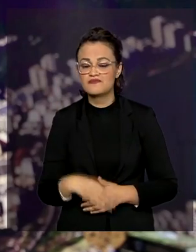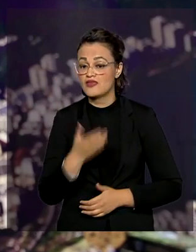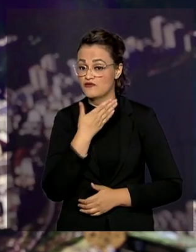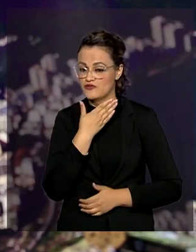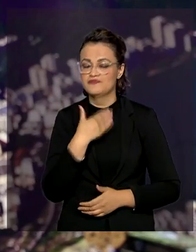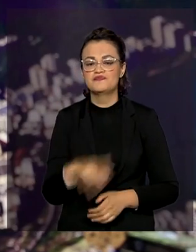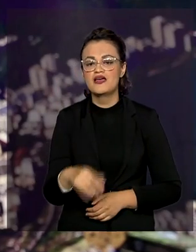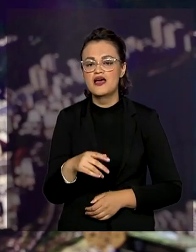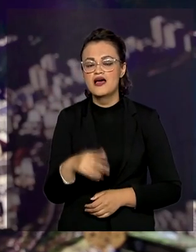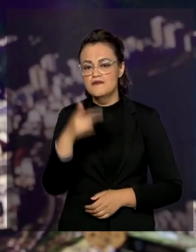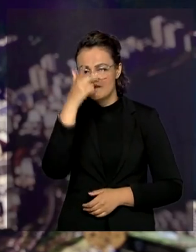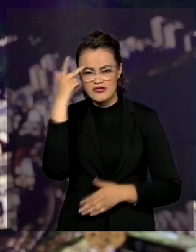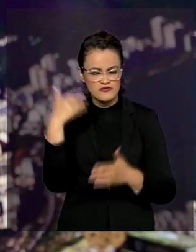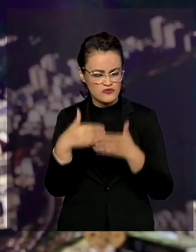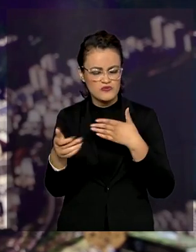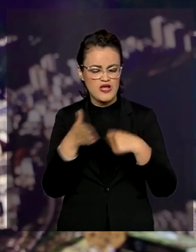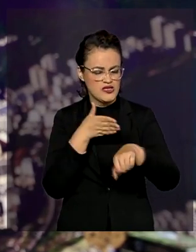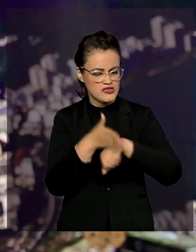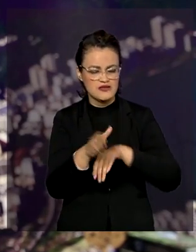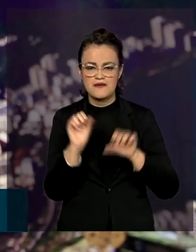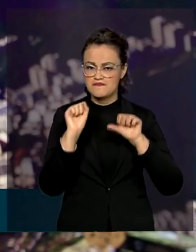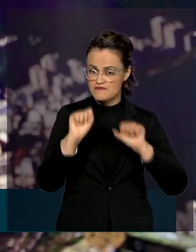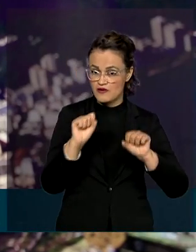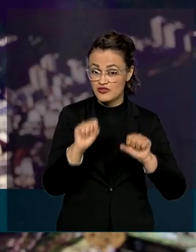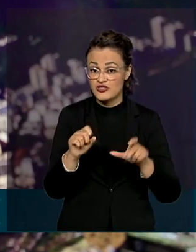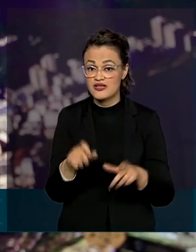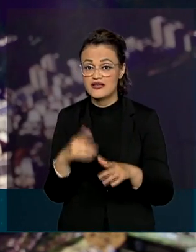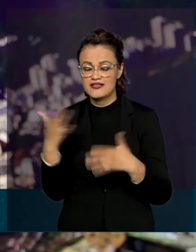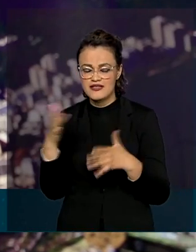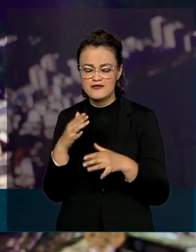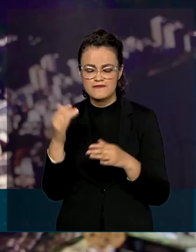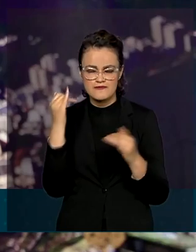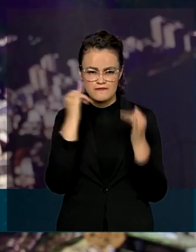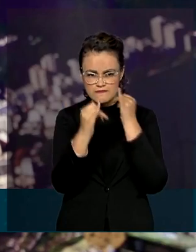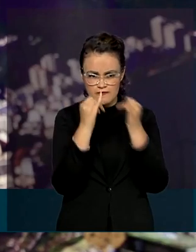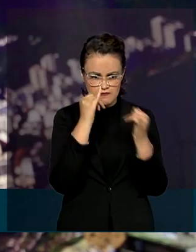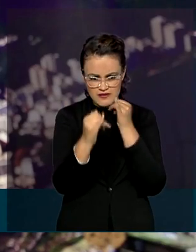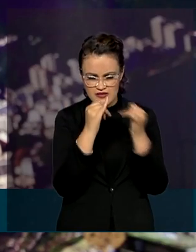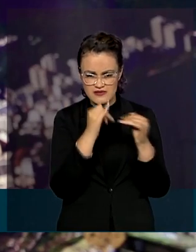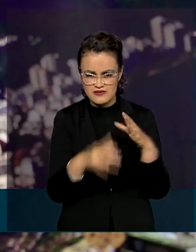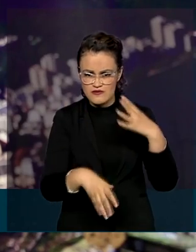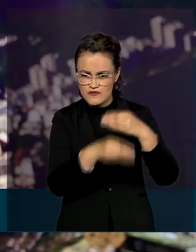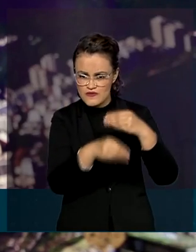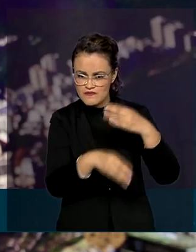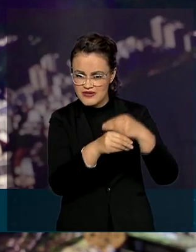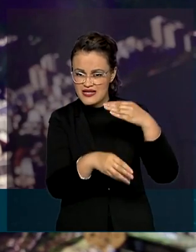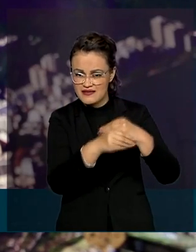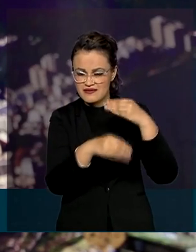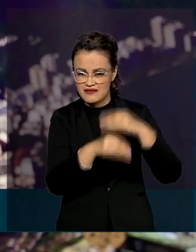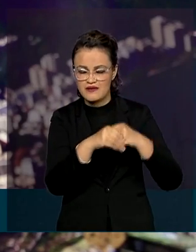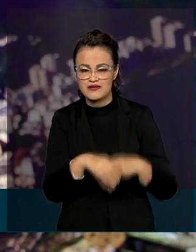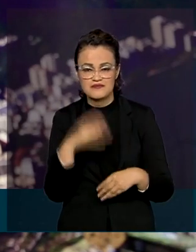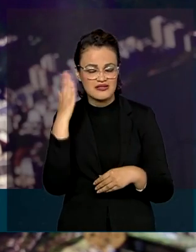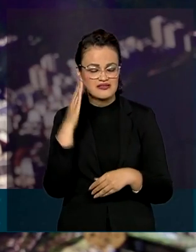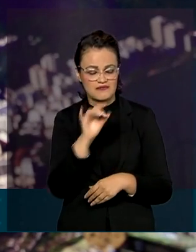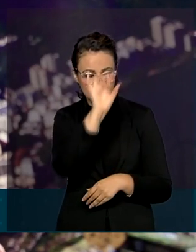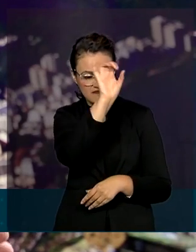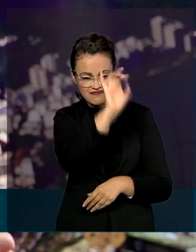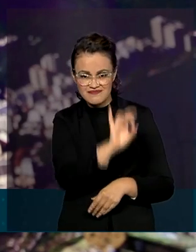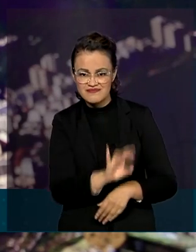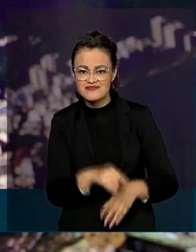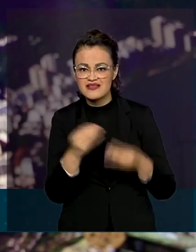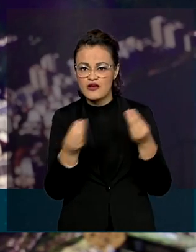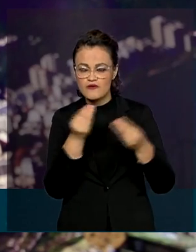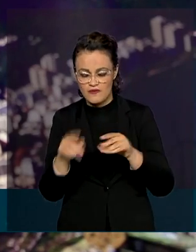podem acessar de maneira eletrônica e, com isso, somar informações justamente para essa agenda. Agenda de qualidade ambiental urbana,